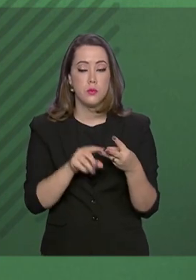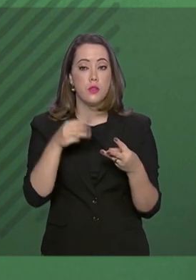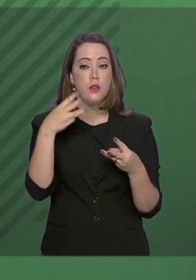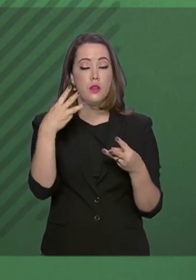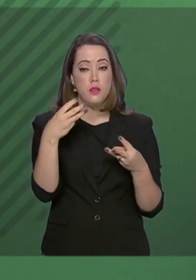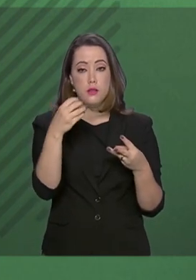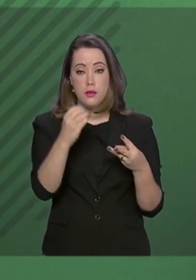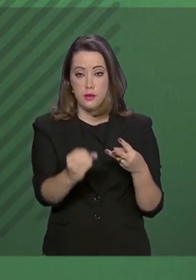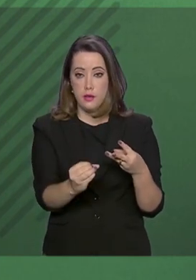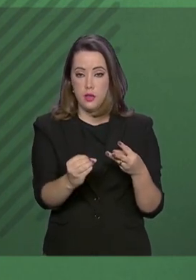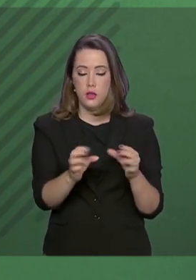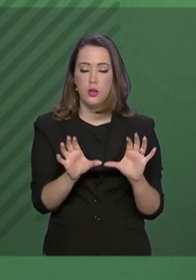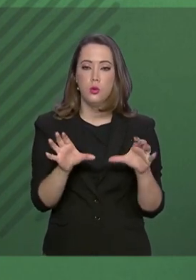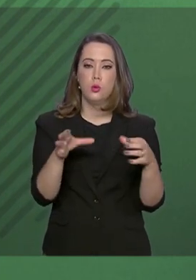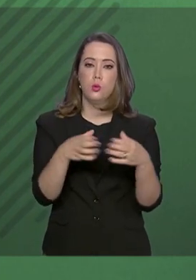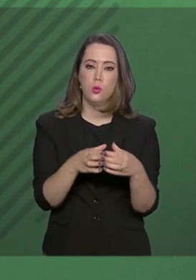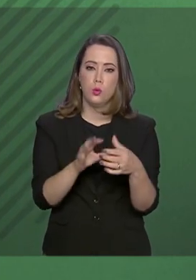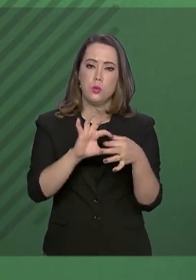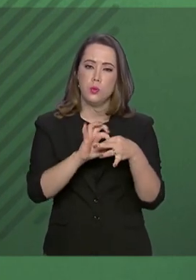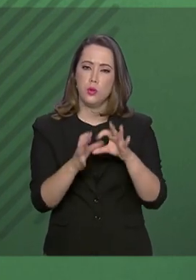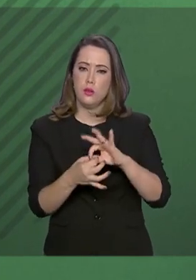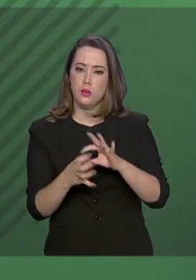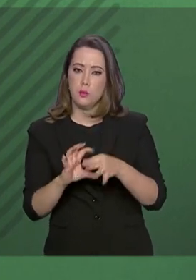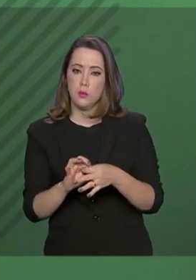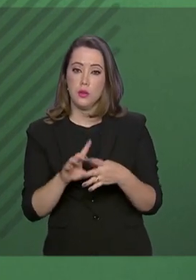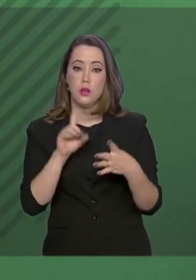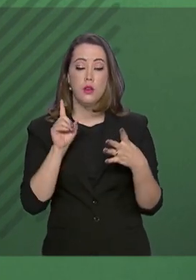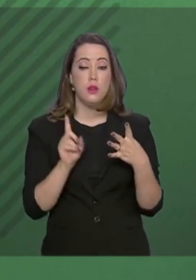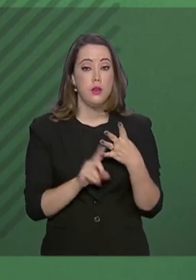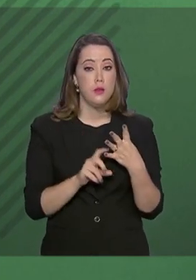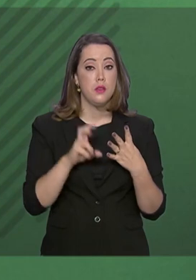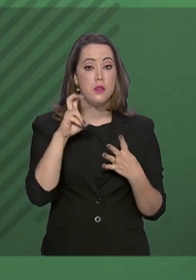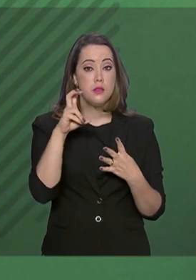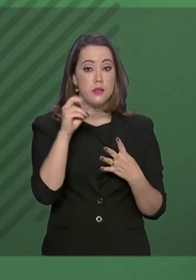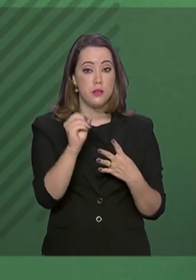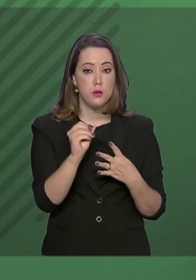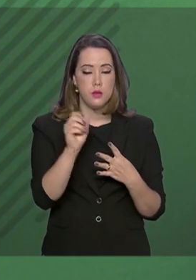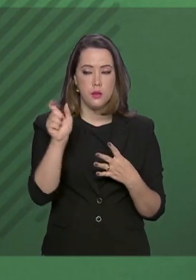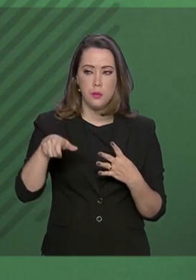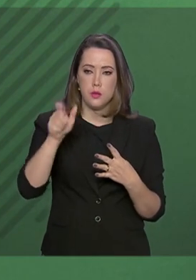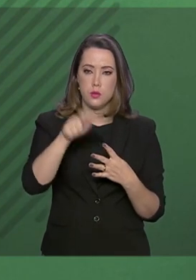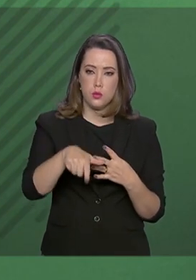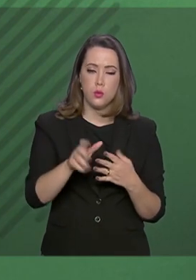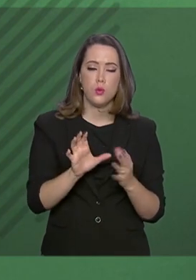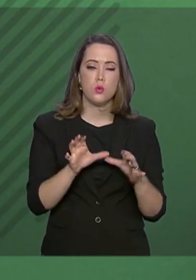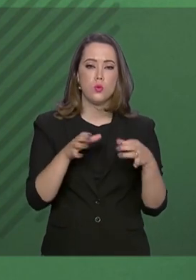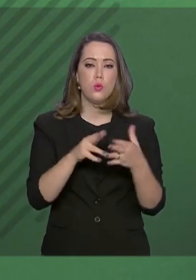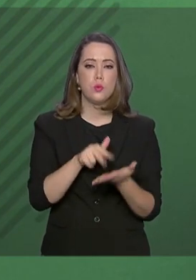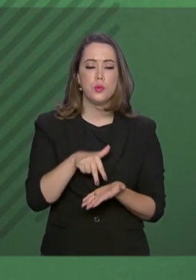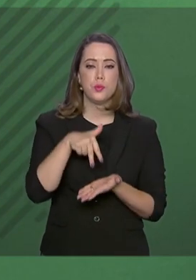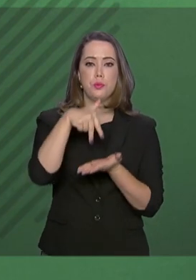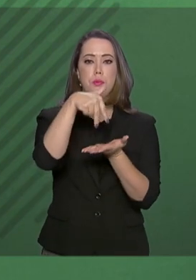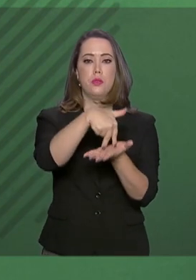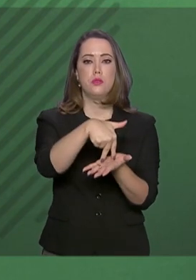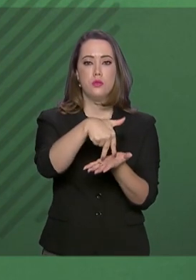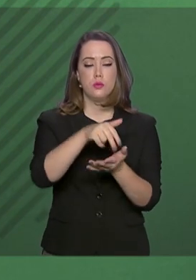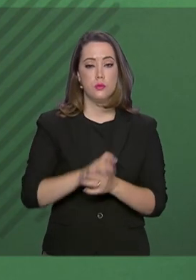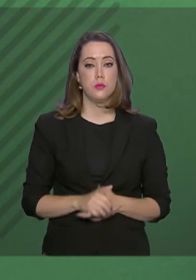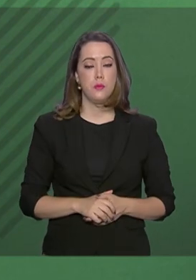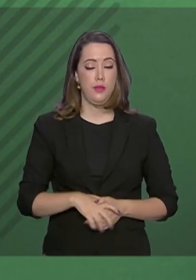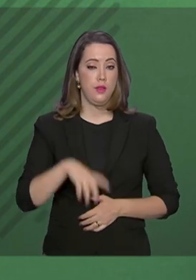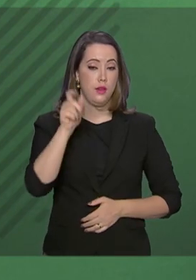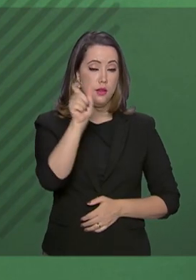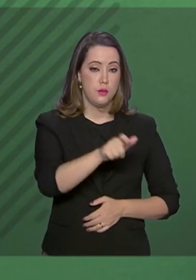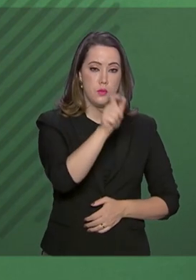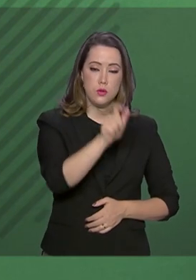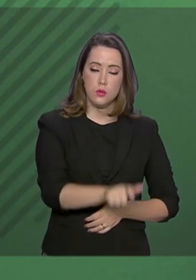30 da categoria olímpica e 50 da categoria pódio. Os atletas que não